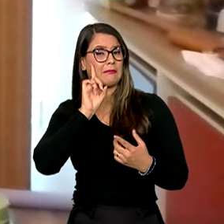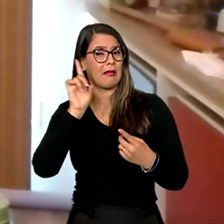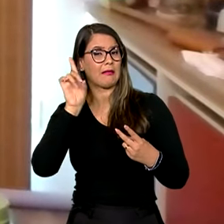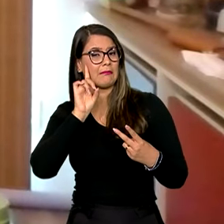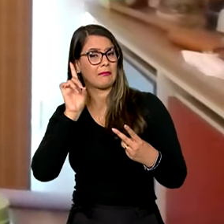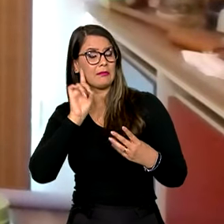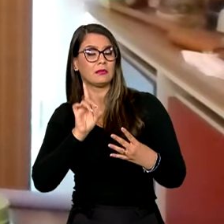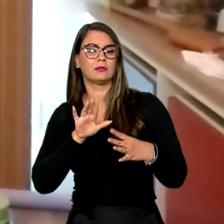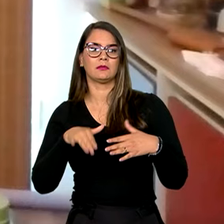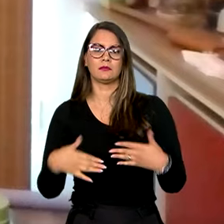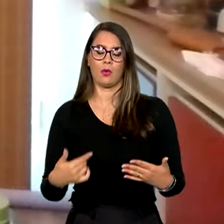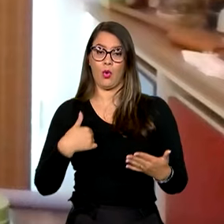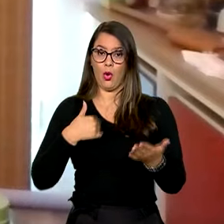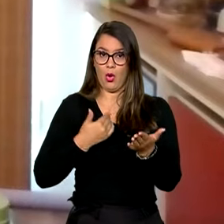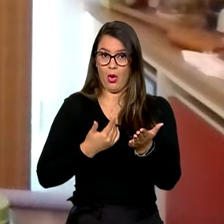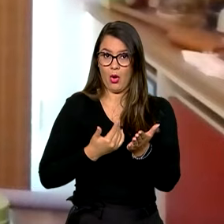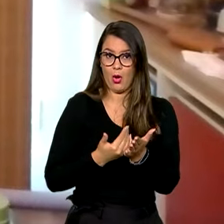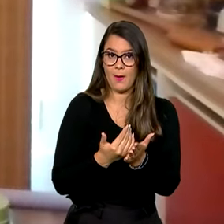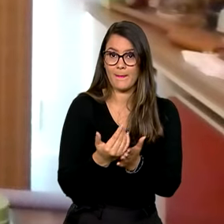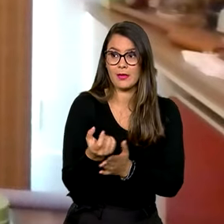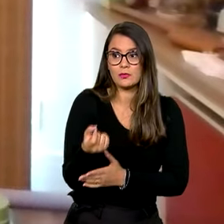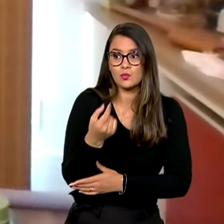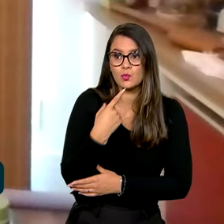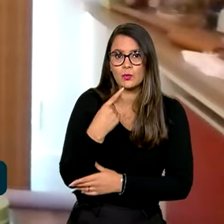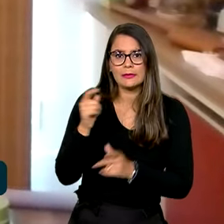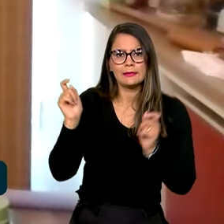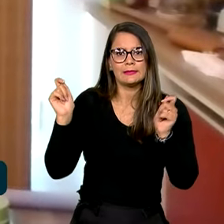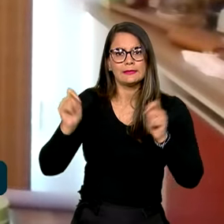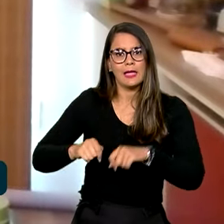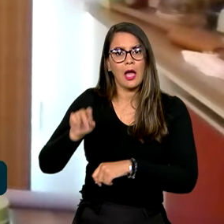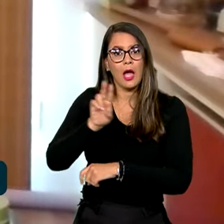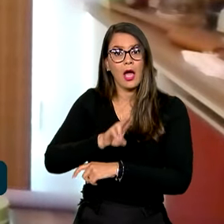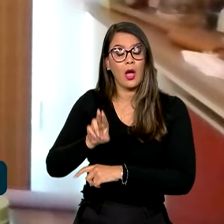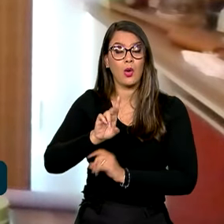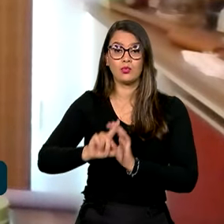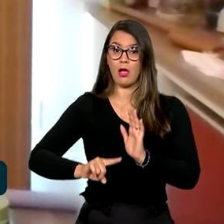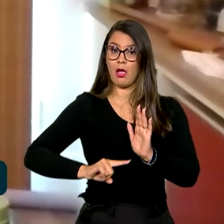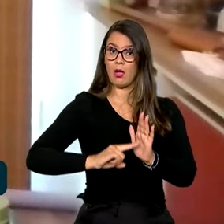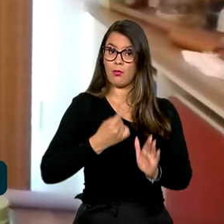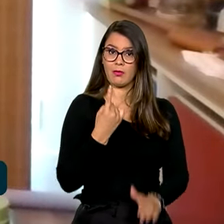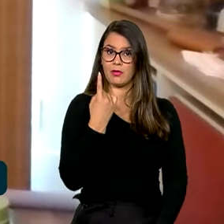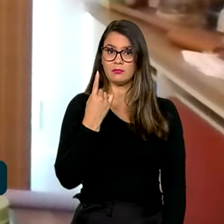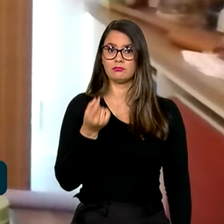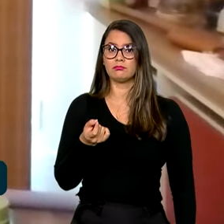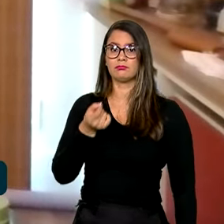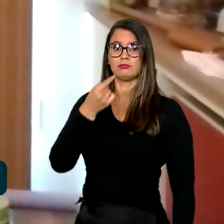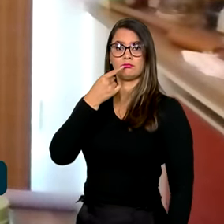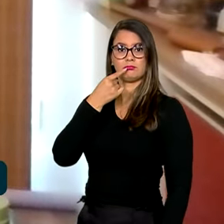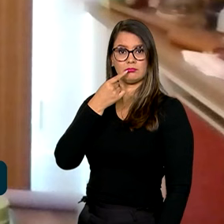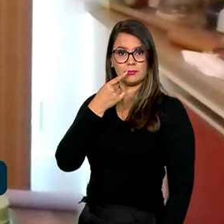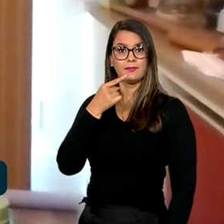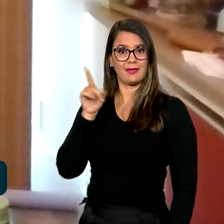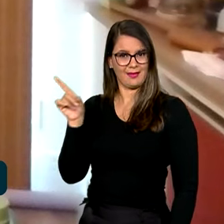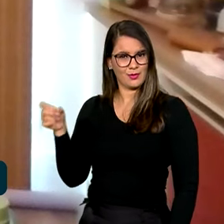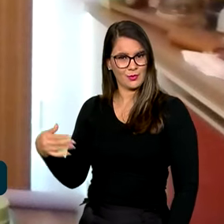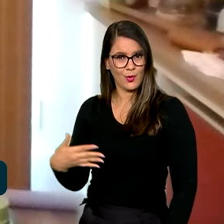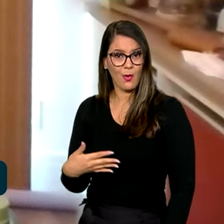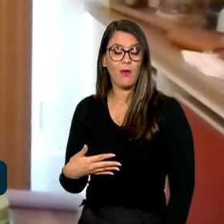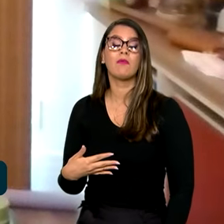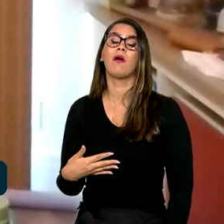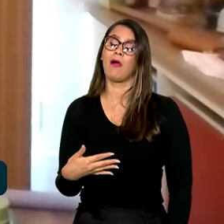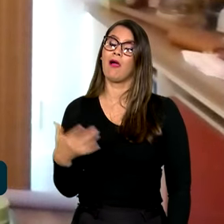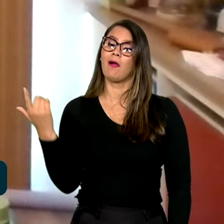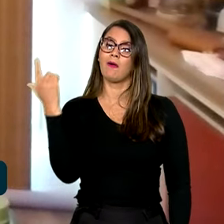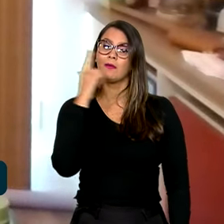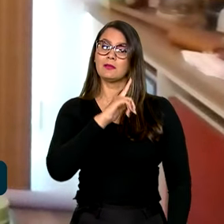Então quando a gente começa com uma droga que possibilita que ele use somente uma vez ao dia, que é o caso do dolutegravir, a gente